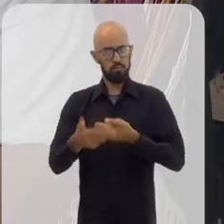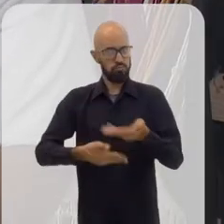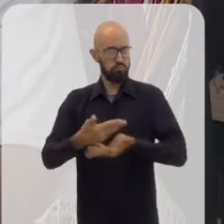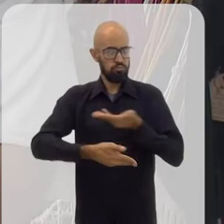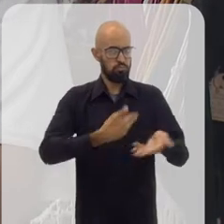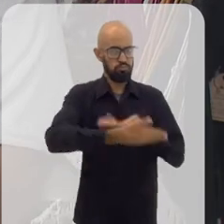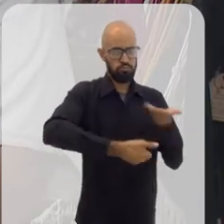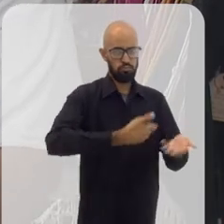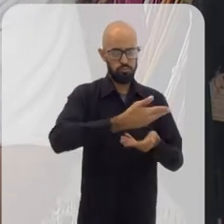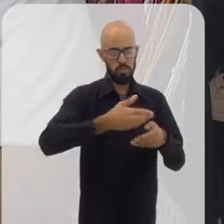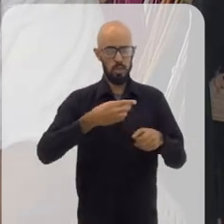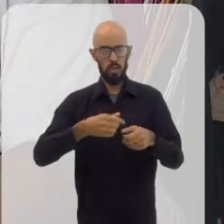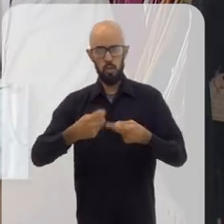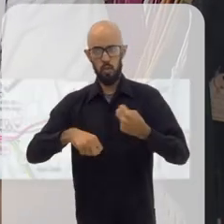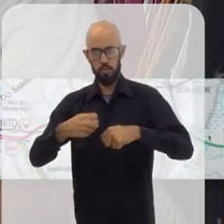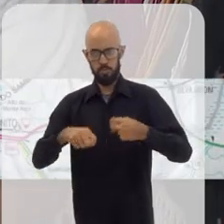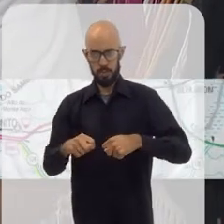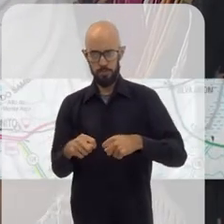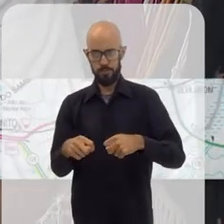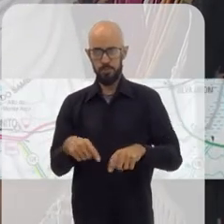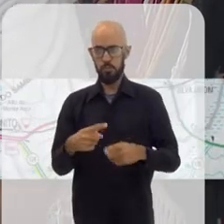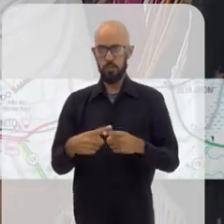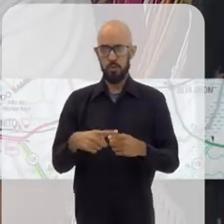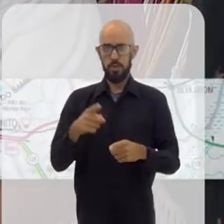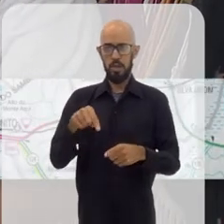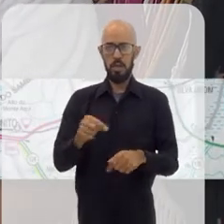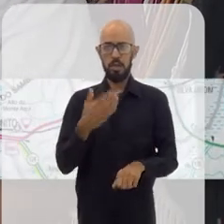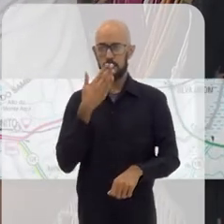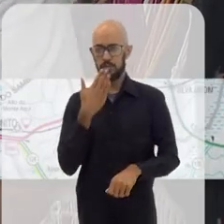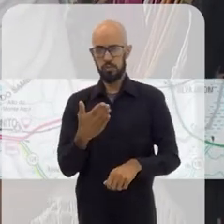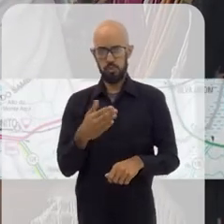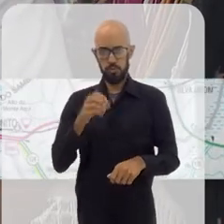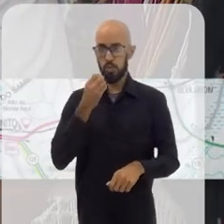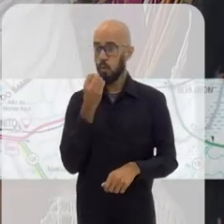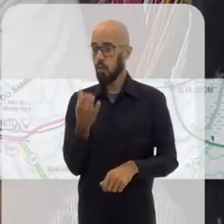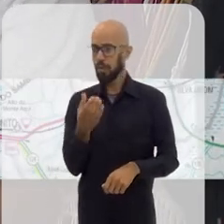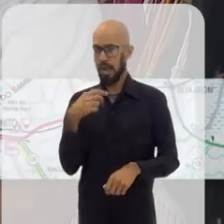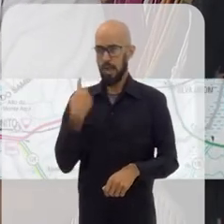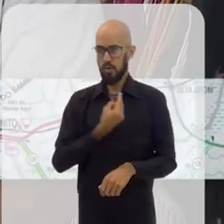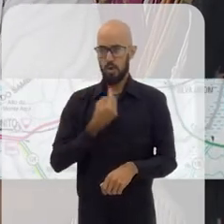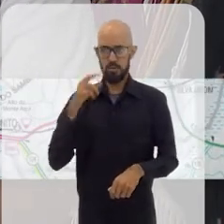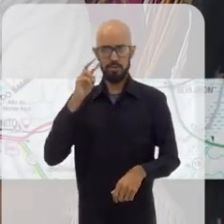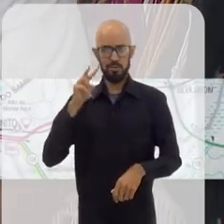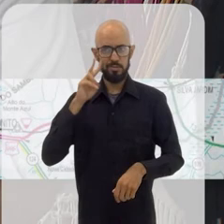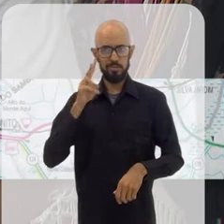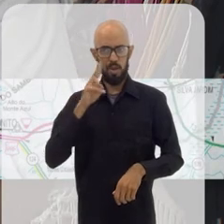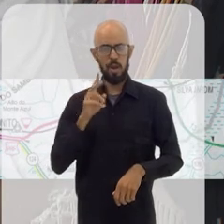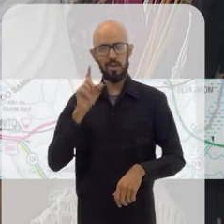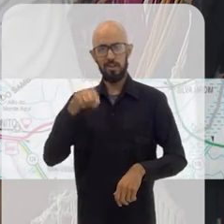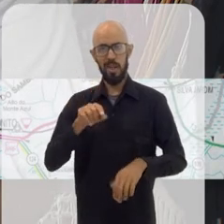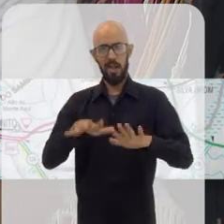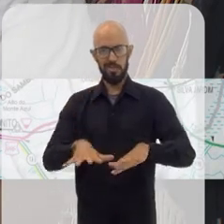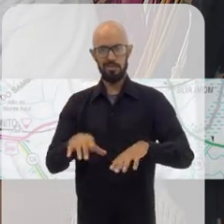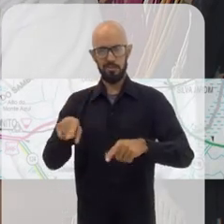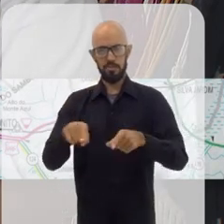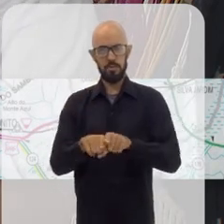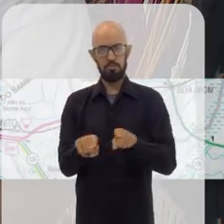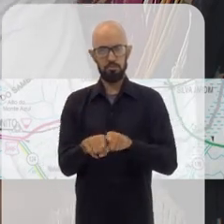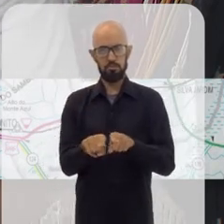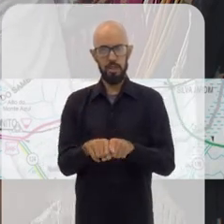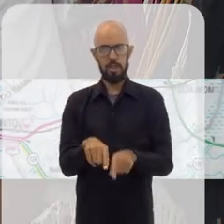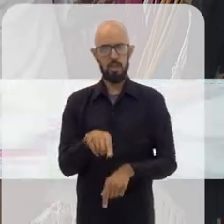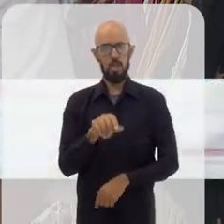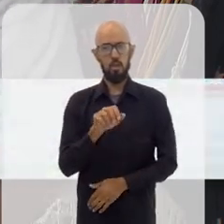gente entende que o artesanato, na verdade, é uma forma de contar um pouco da nossa história e, através dos